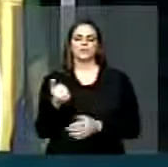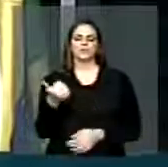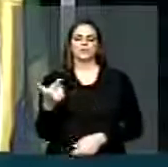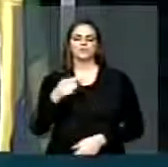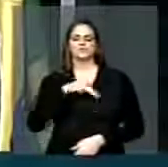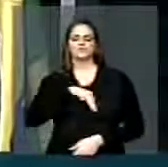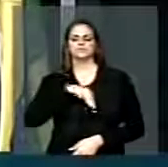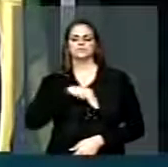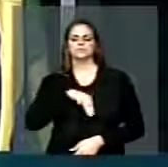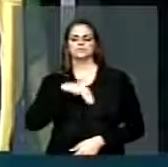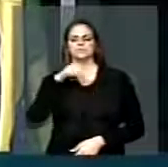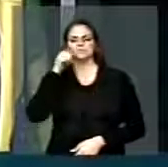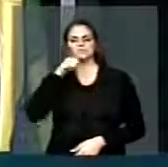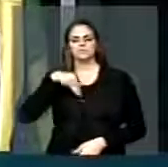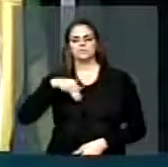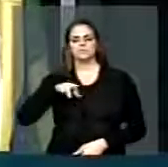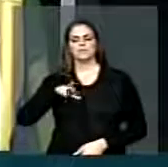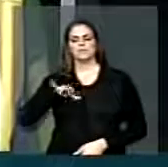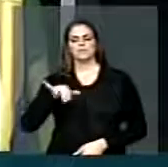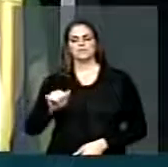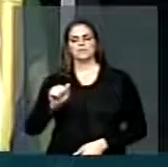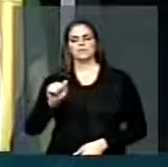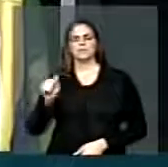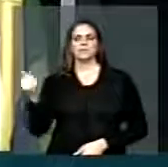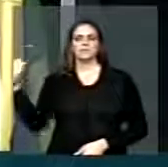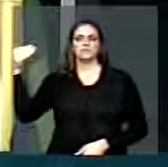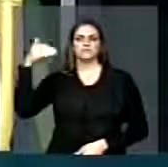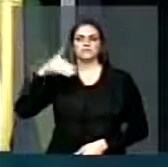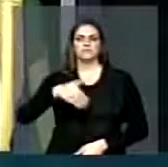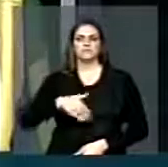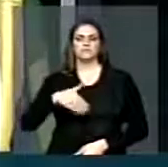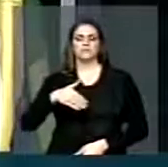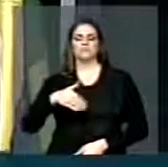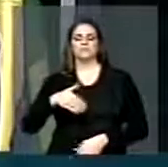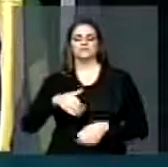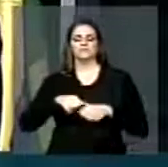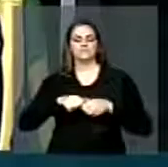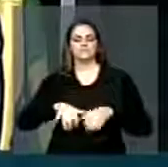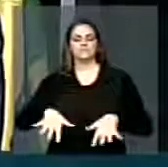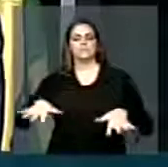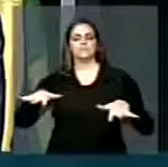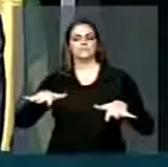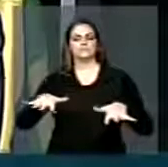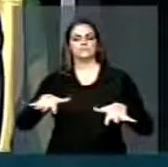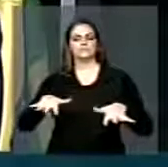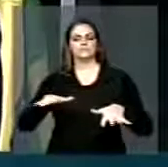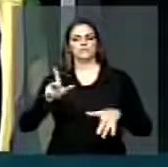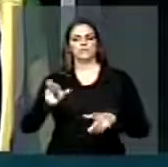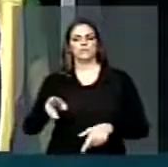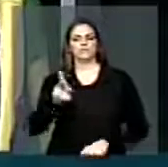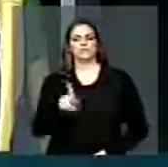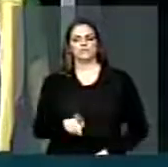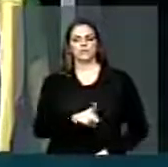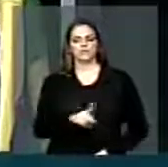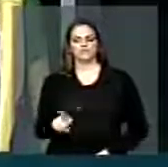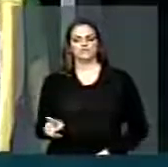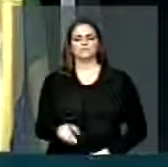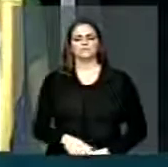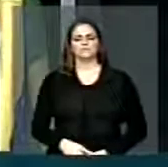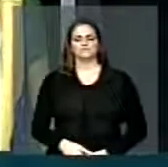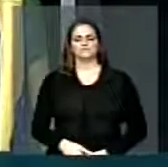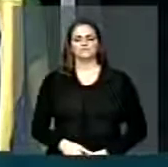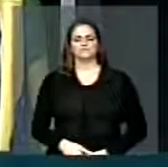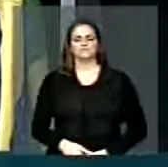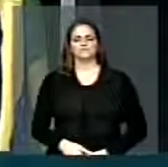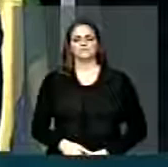irmãs Maria de Schoenstern vindas da Alemanha, as quais lançaram a semente da obra e da visão do padre Schoenstern. E o lema dele